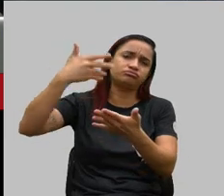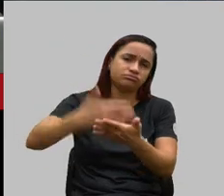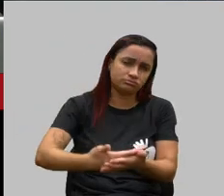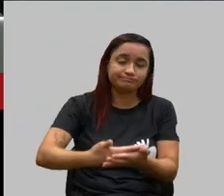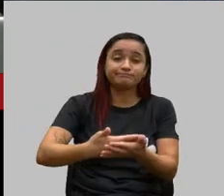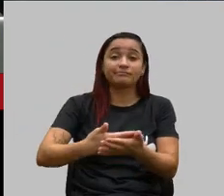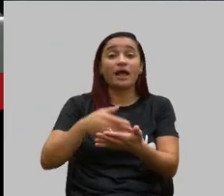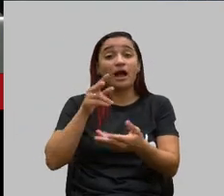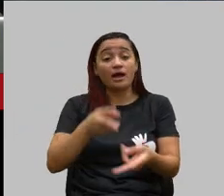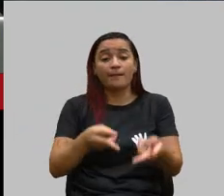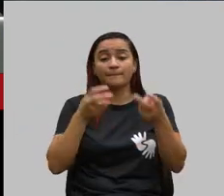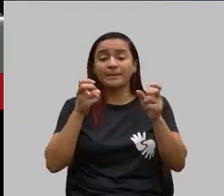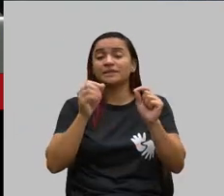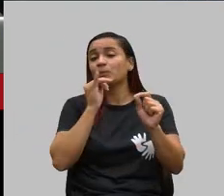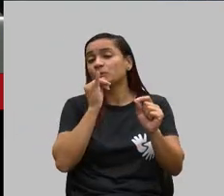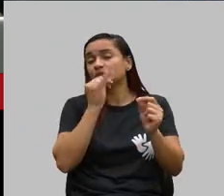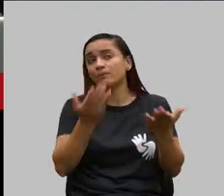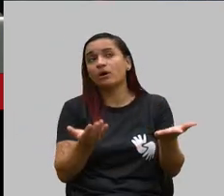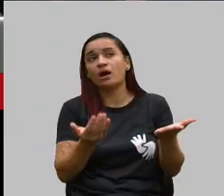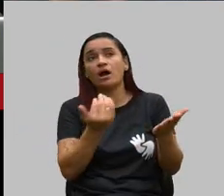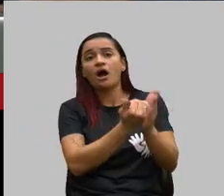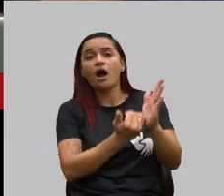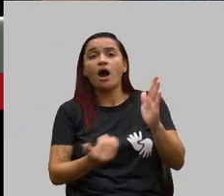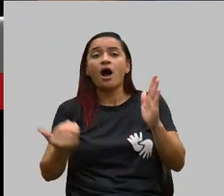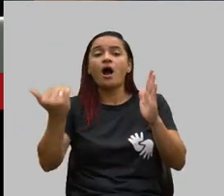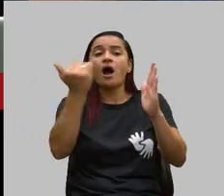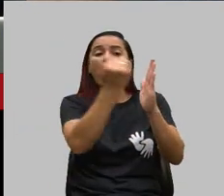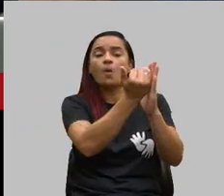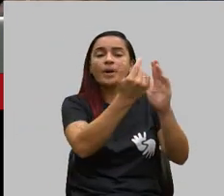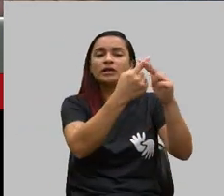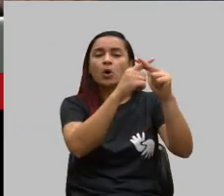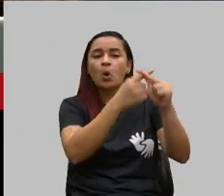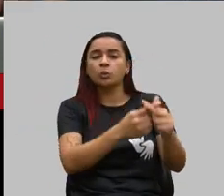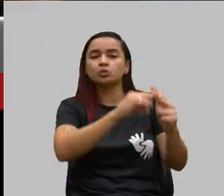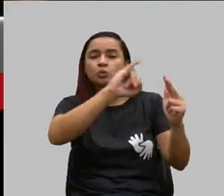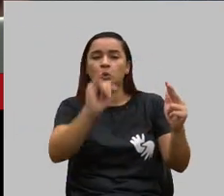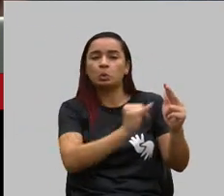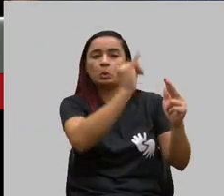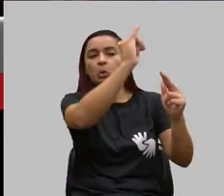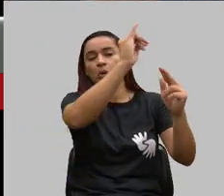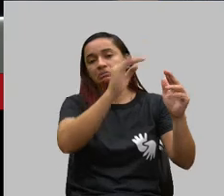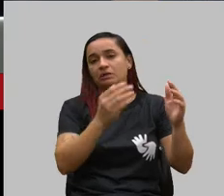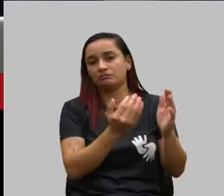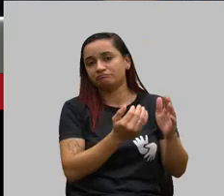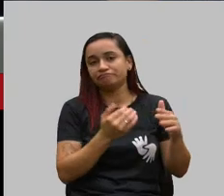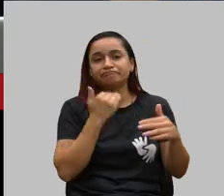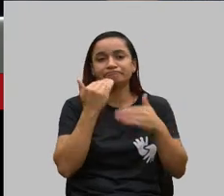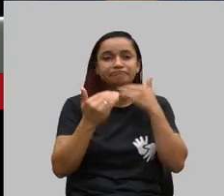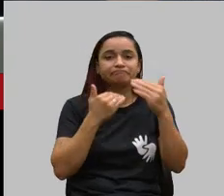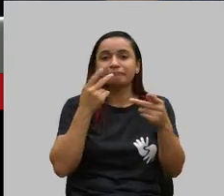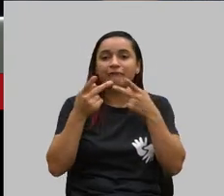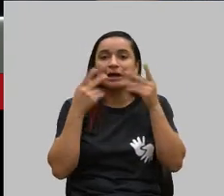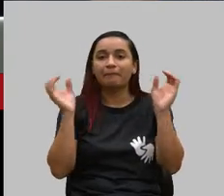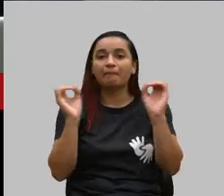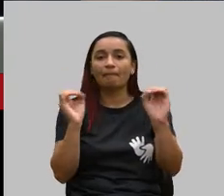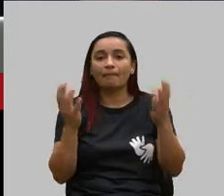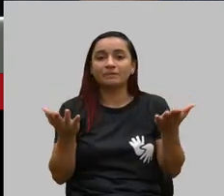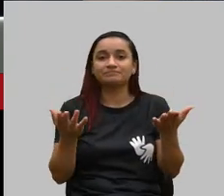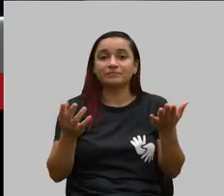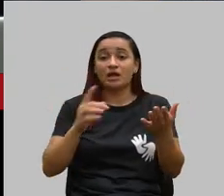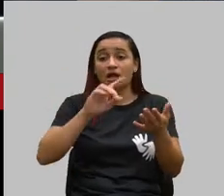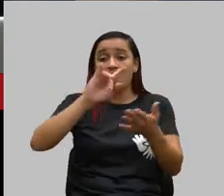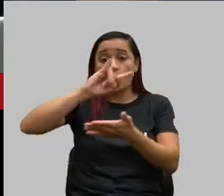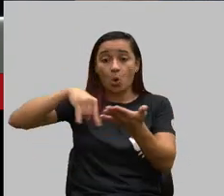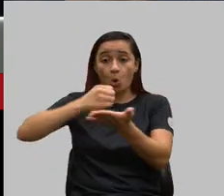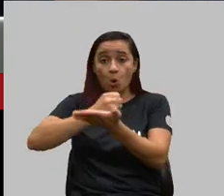dos reajustes acontecendo e ninguém falando nada. A rescisão de contratos acontecendo e